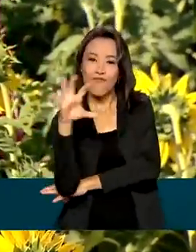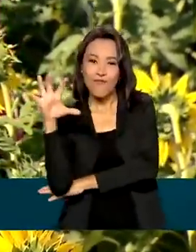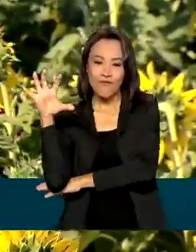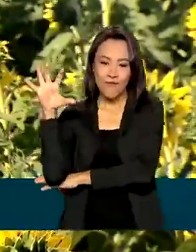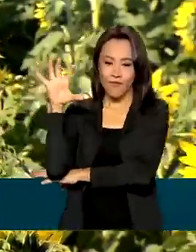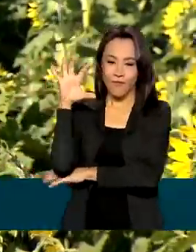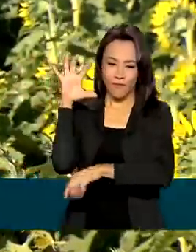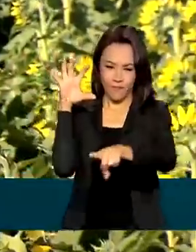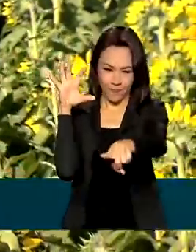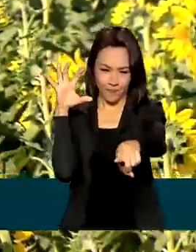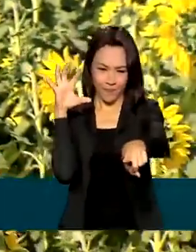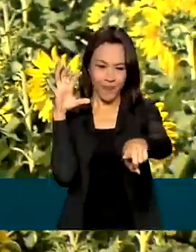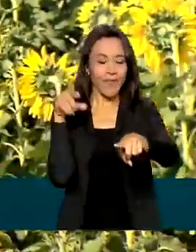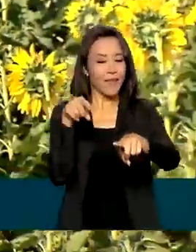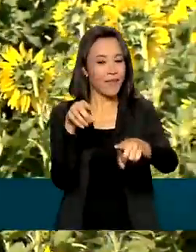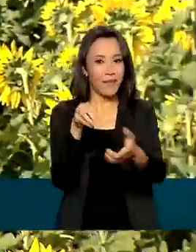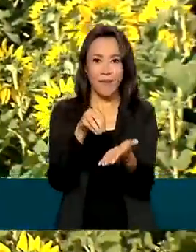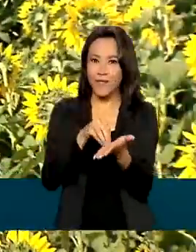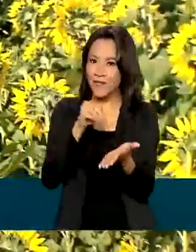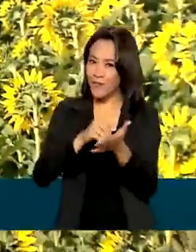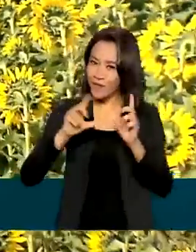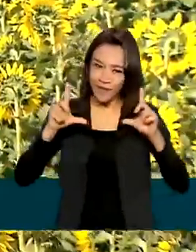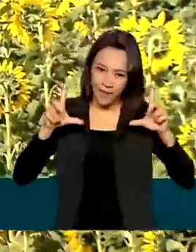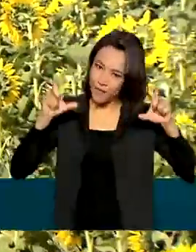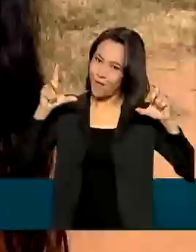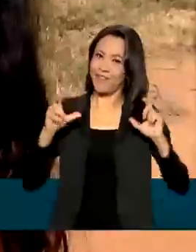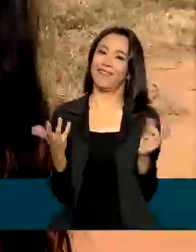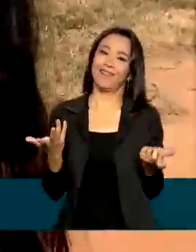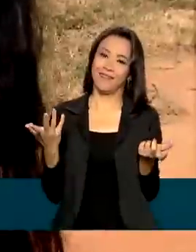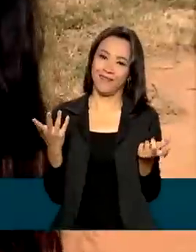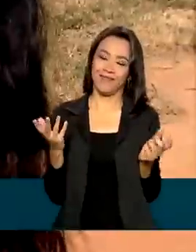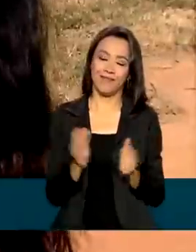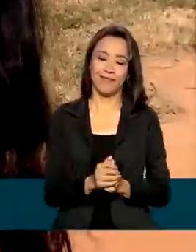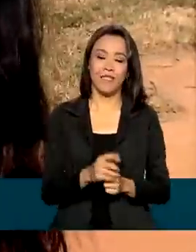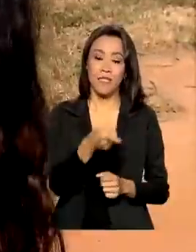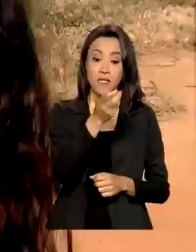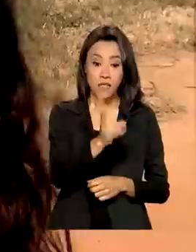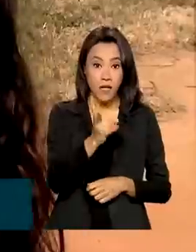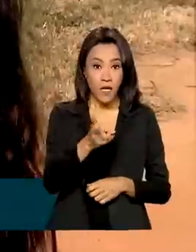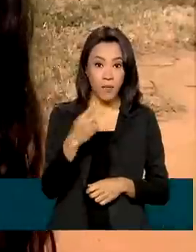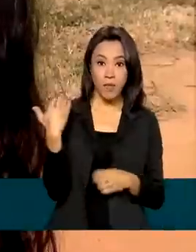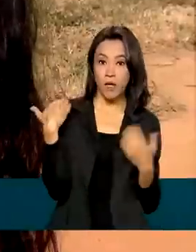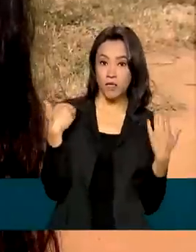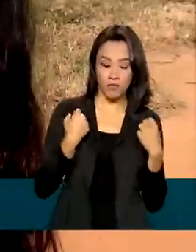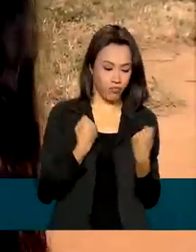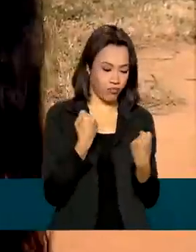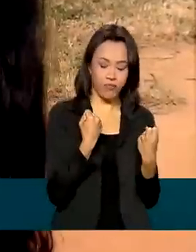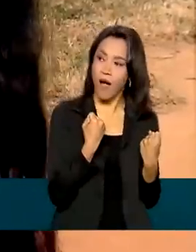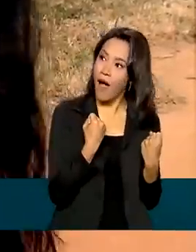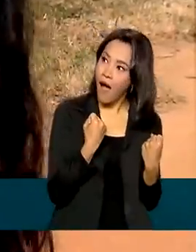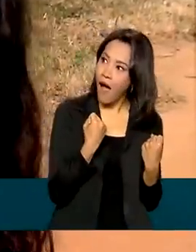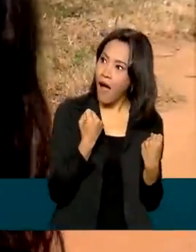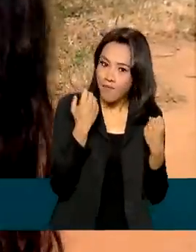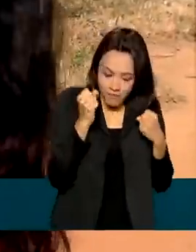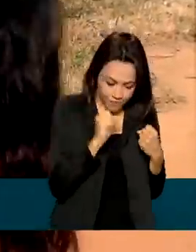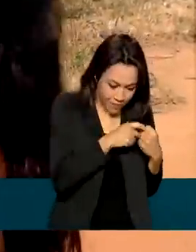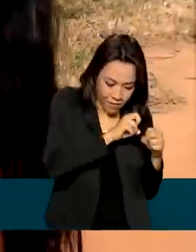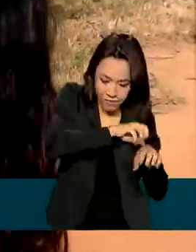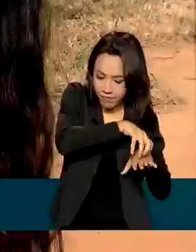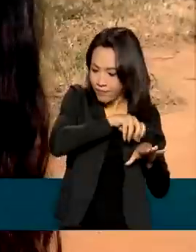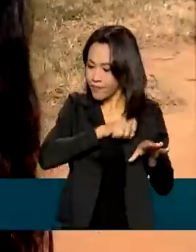plantação não pode faltar no álbum de família. Sempre que a gente está passando, dá uma paradinha, olha, tira foto.